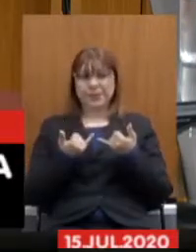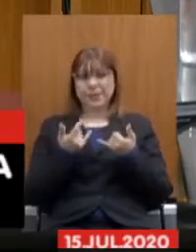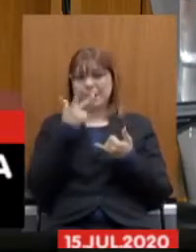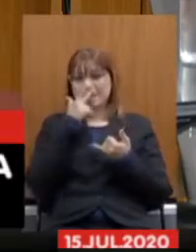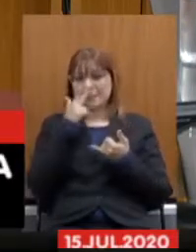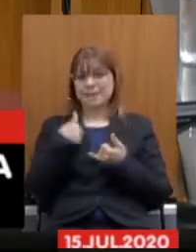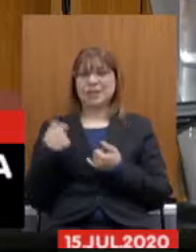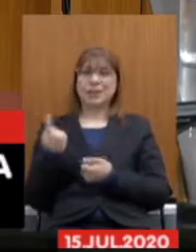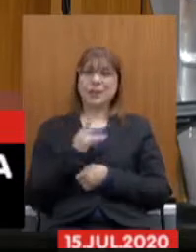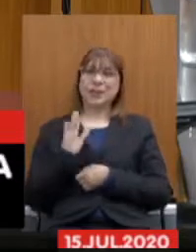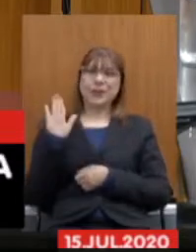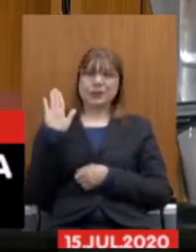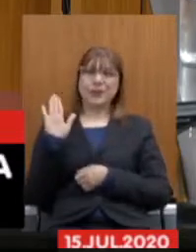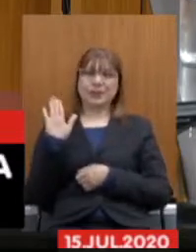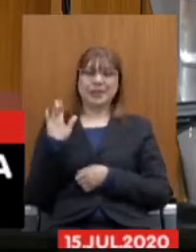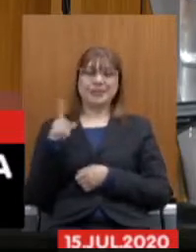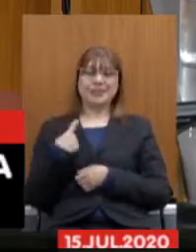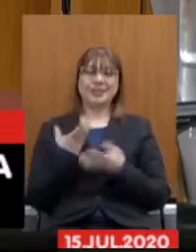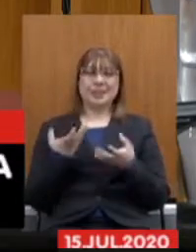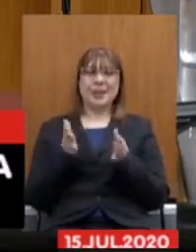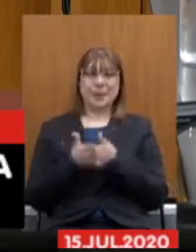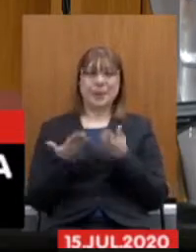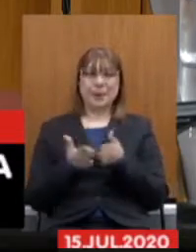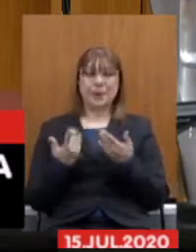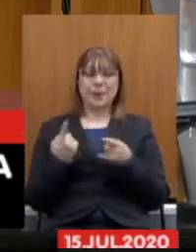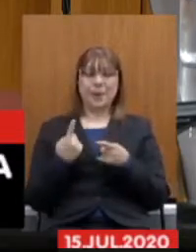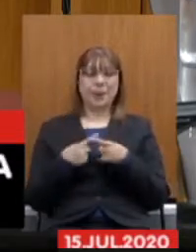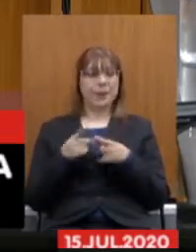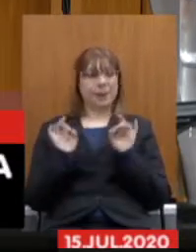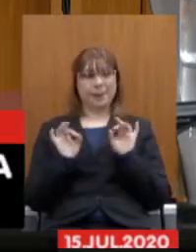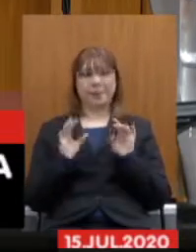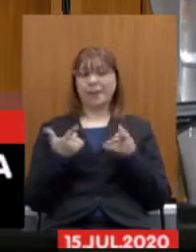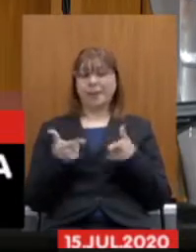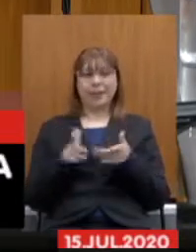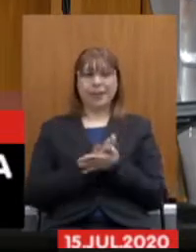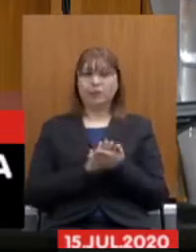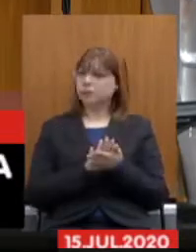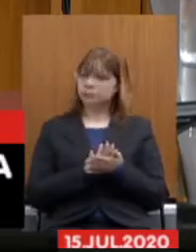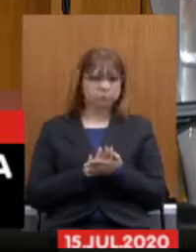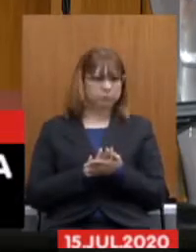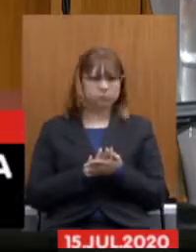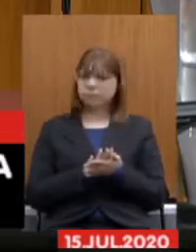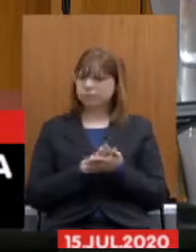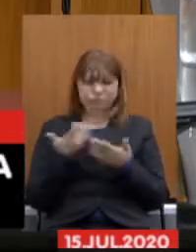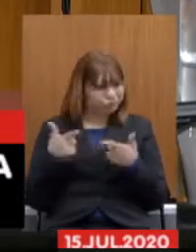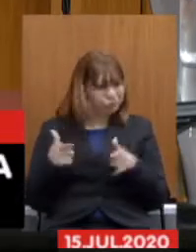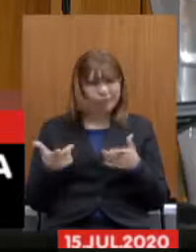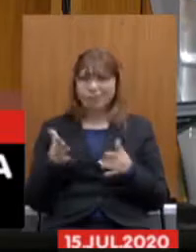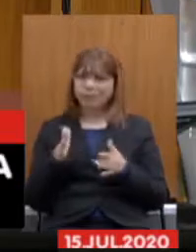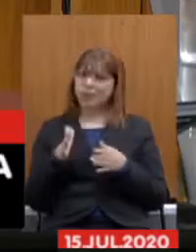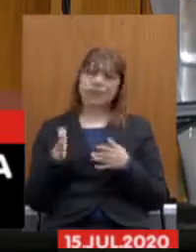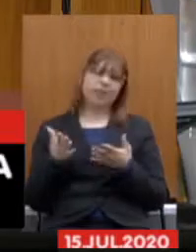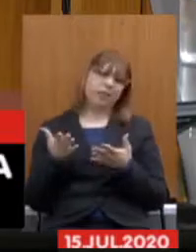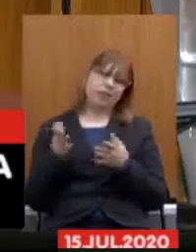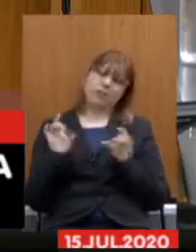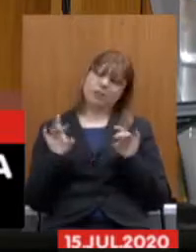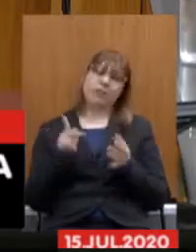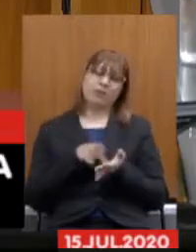pobreza porque não tem privilégio nós temos responsabilidade nós temos